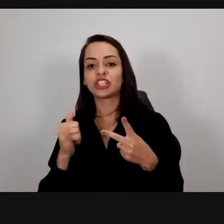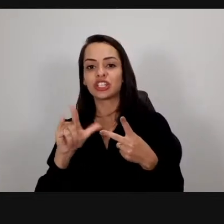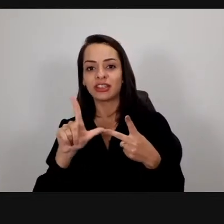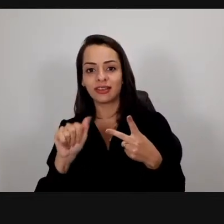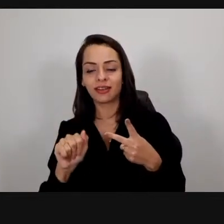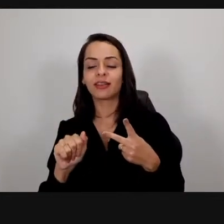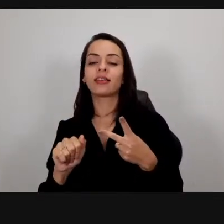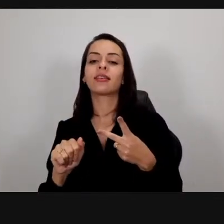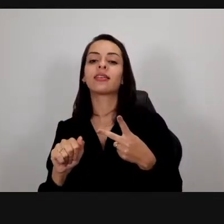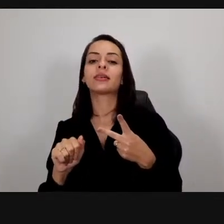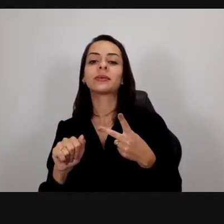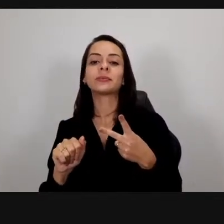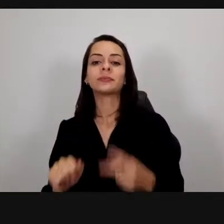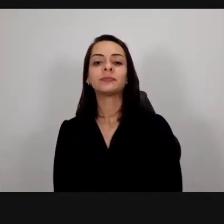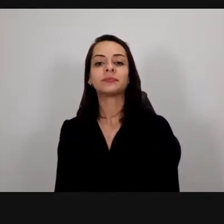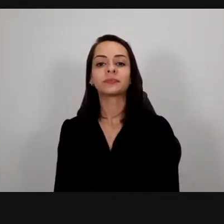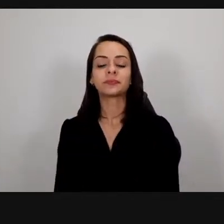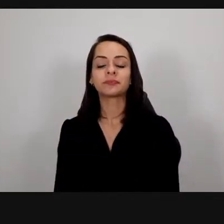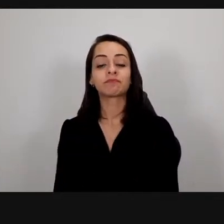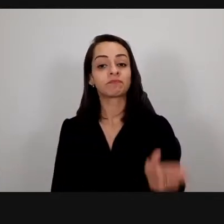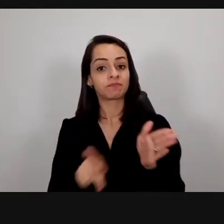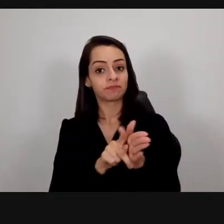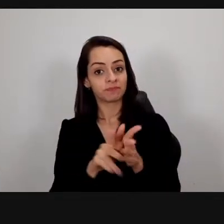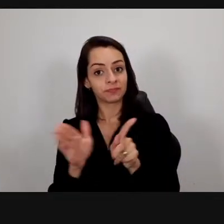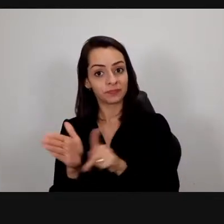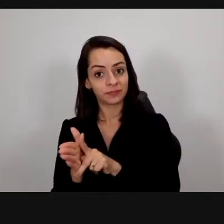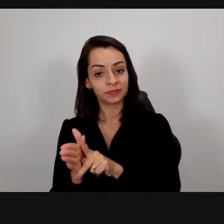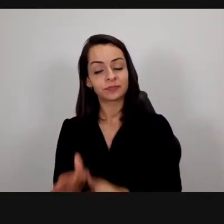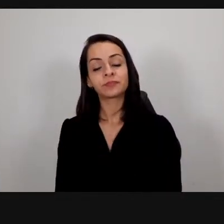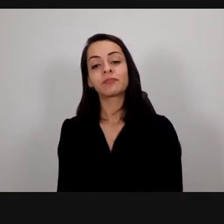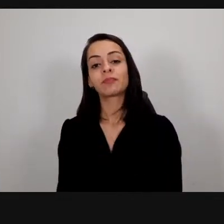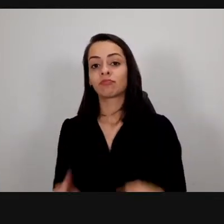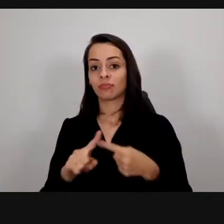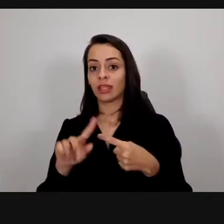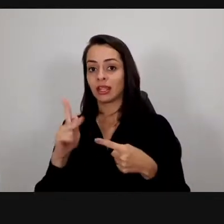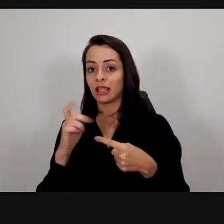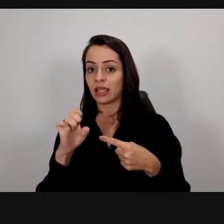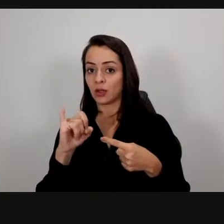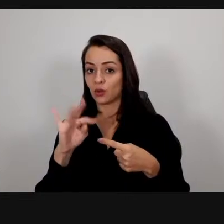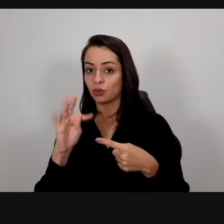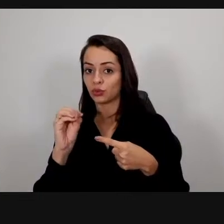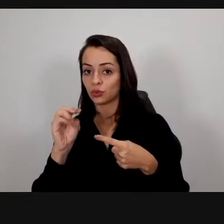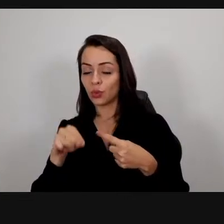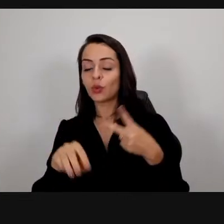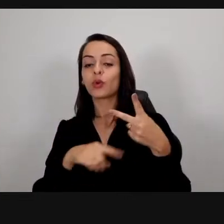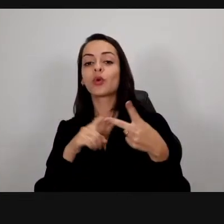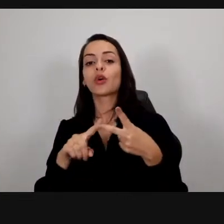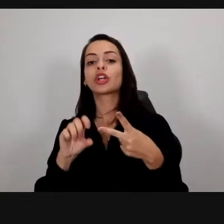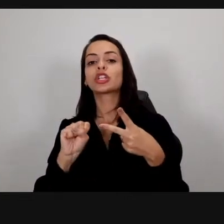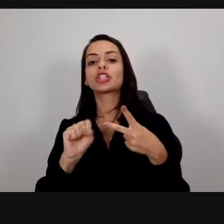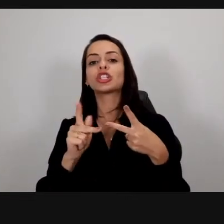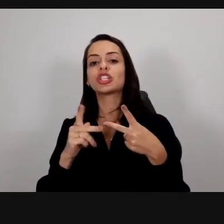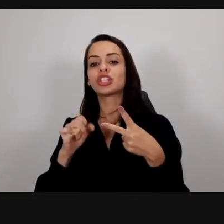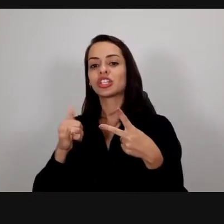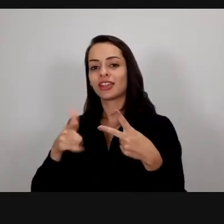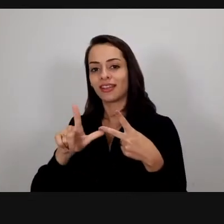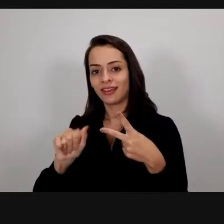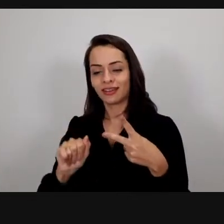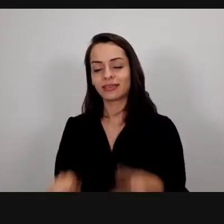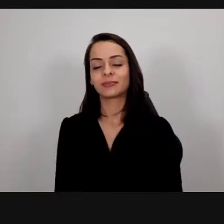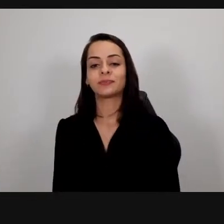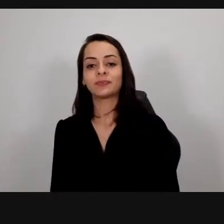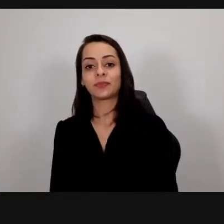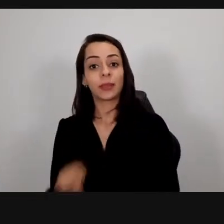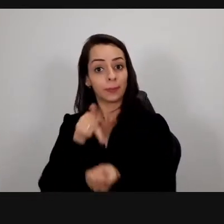e no campus Porteirinha o professor Elton Sereno Rio de Janeiro e Sheila Alagoas Pirapora